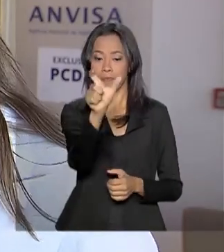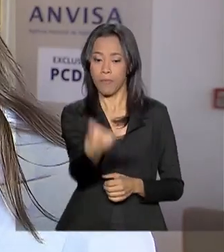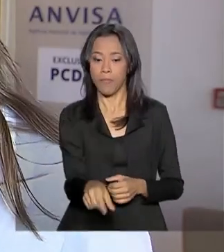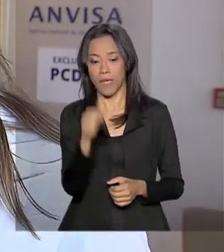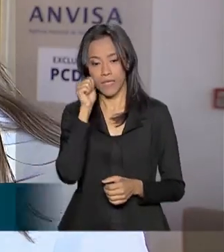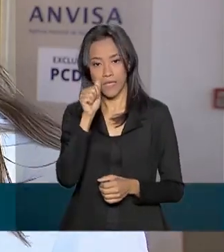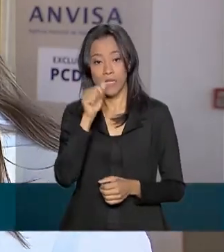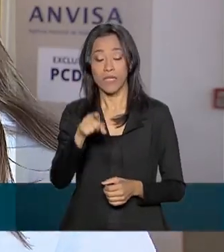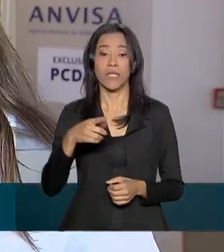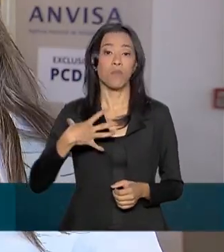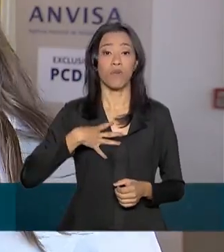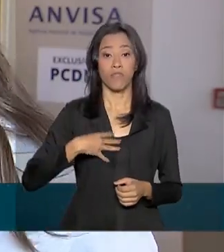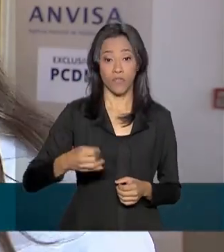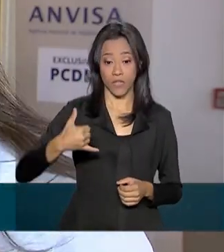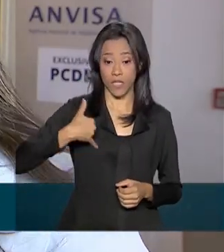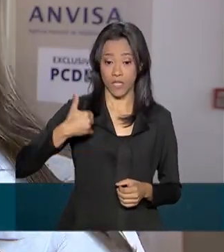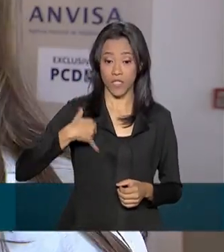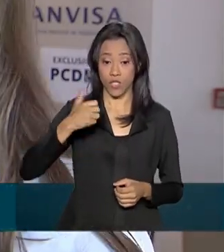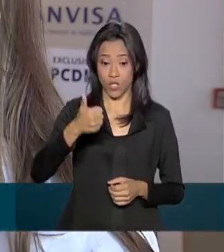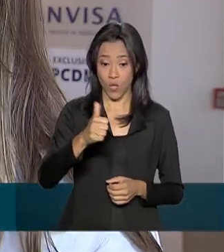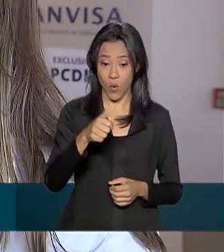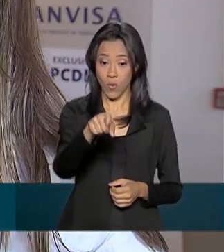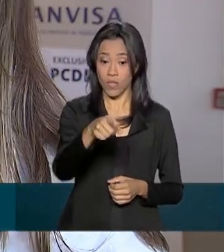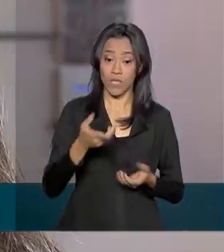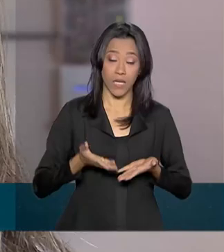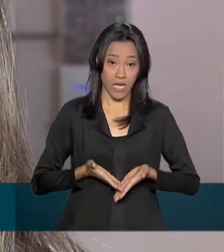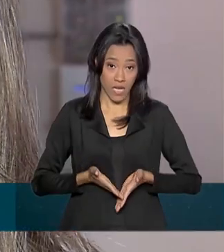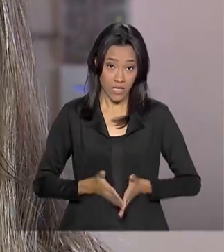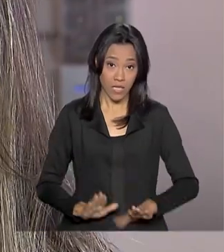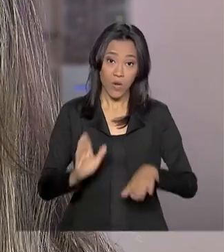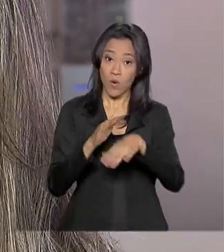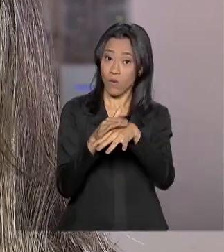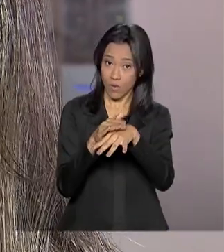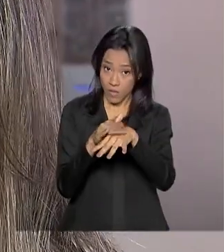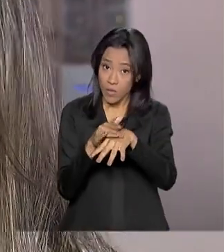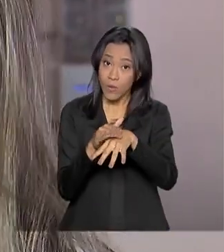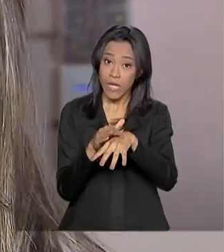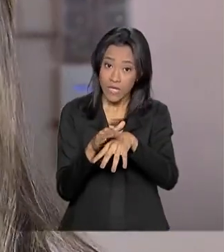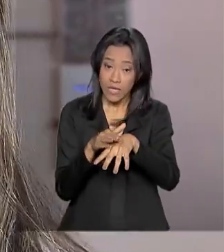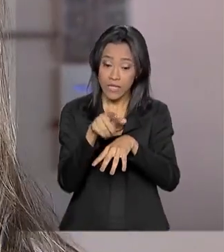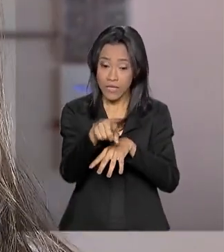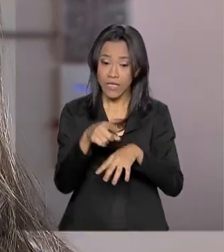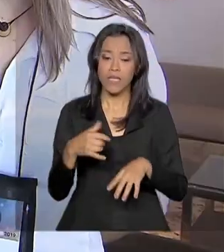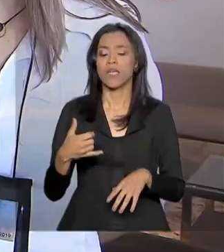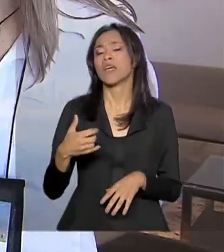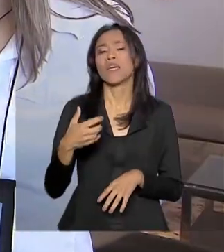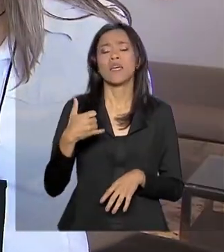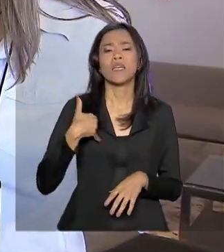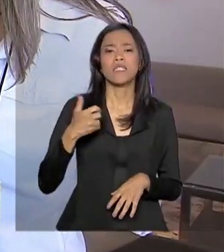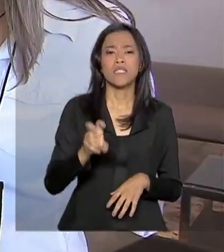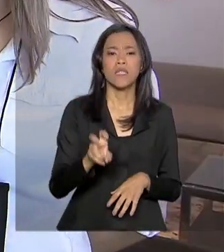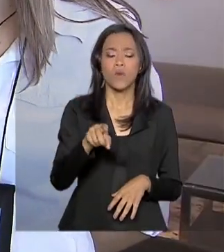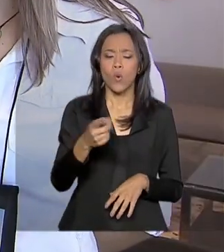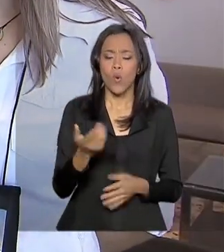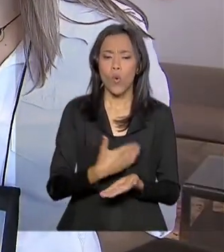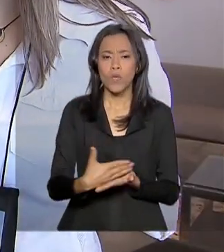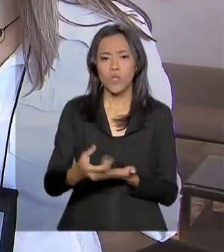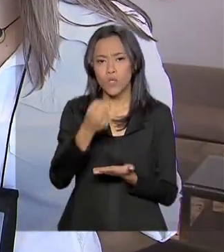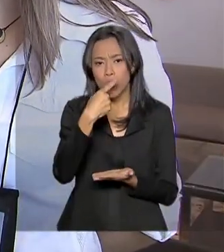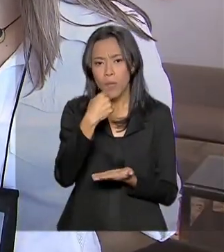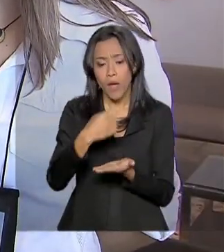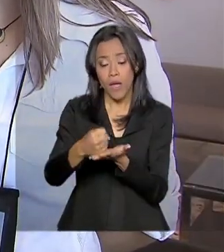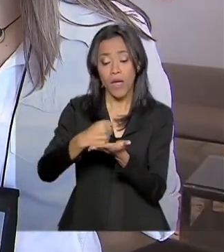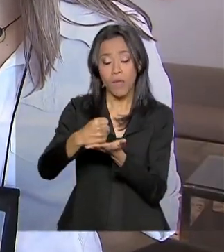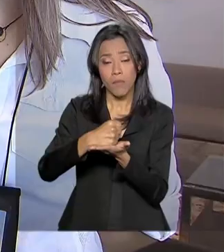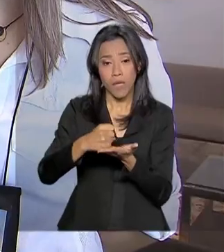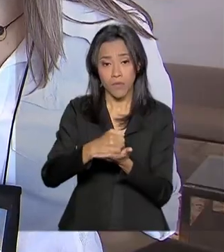tem uma filha de 11 anos que nasceu com a síndrome rara. A menina, na época, com 5 anos de idade, passou a tomar medicamentos